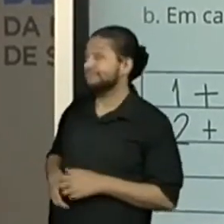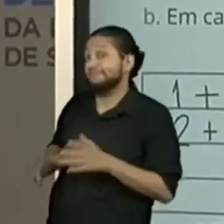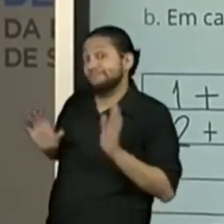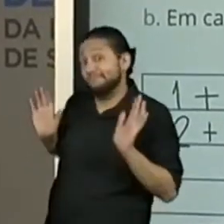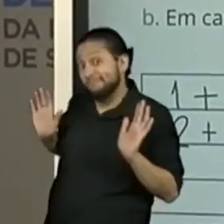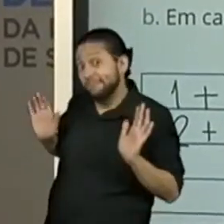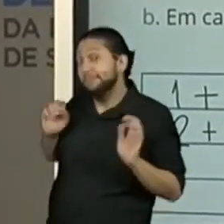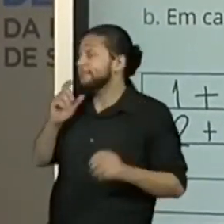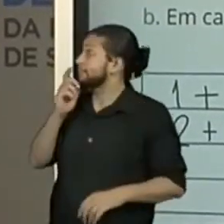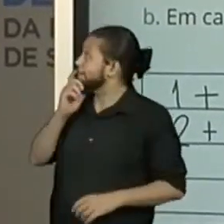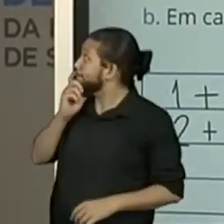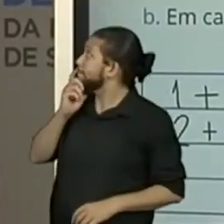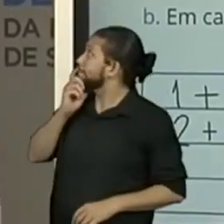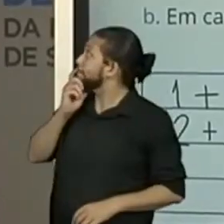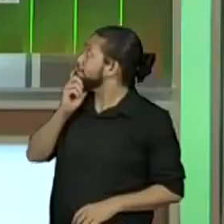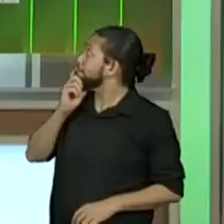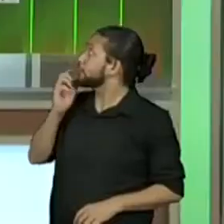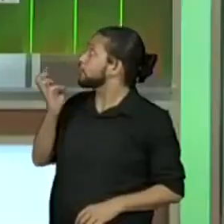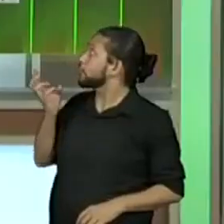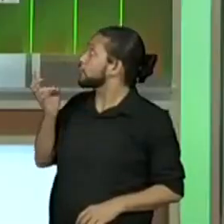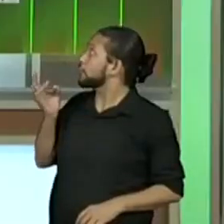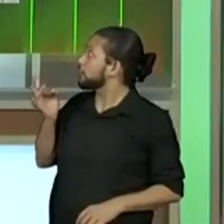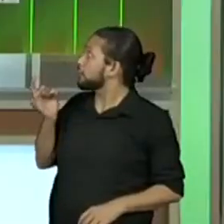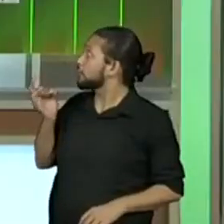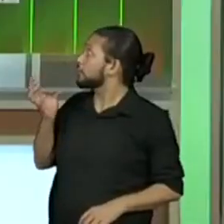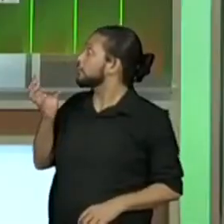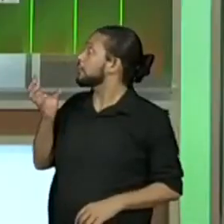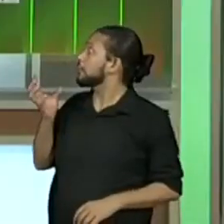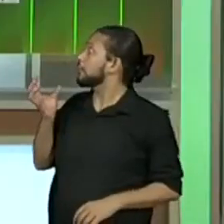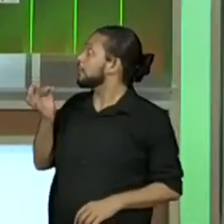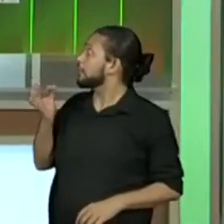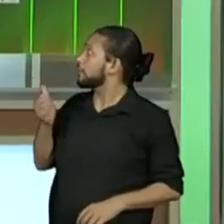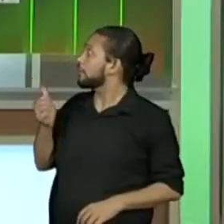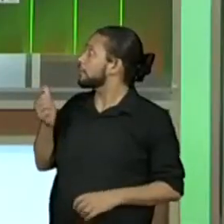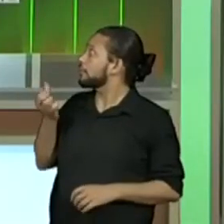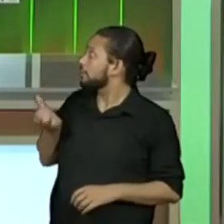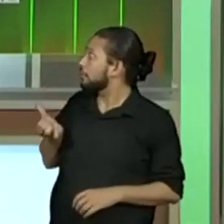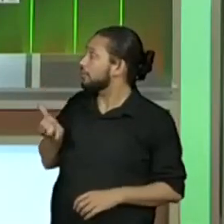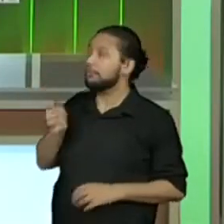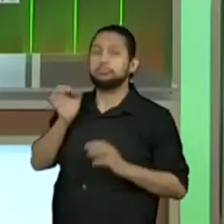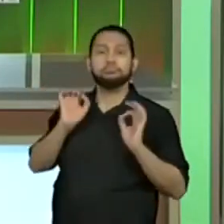aí a soma 6 também. Então, 3 mais 3. Vou registrar ali.